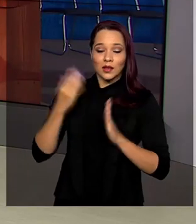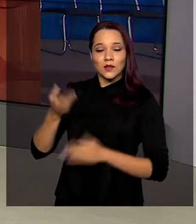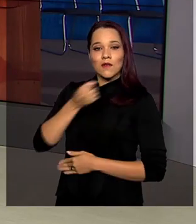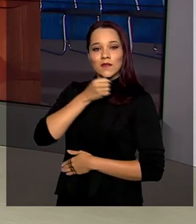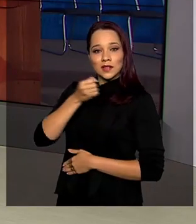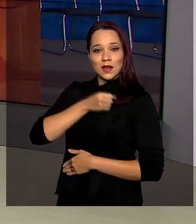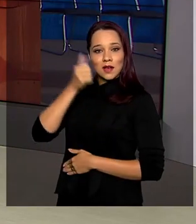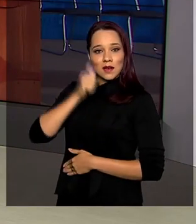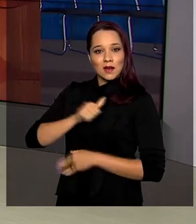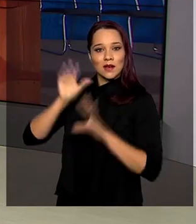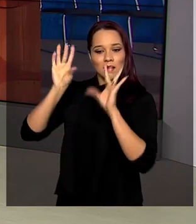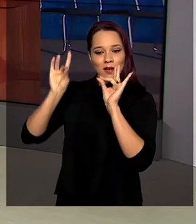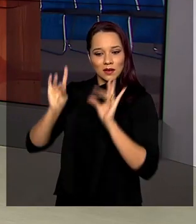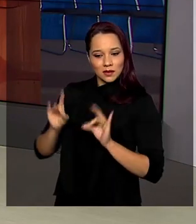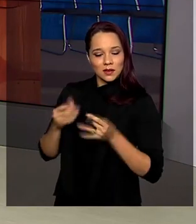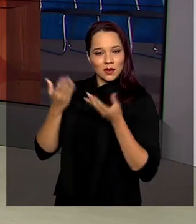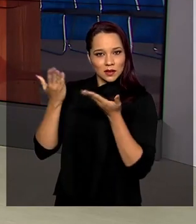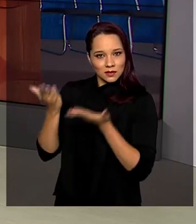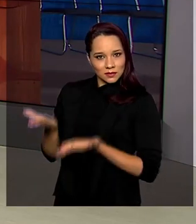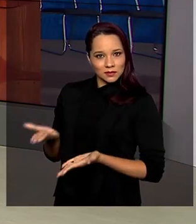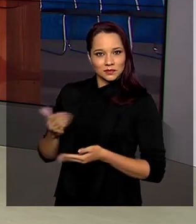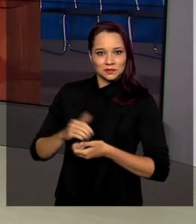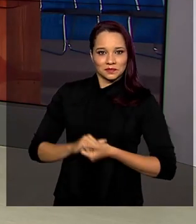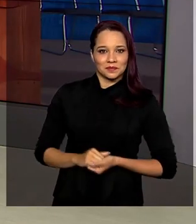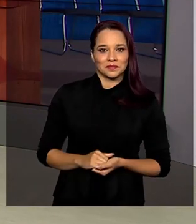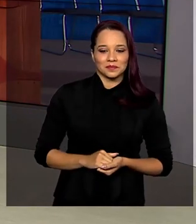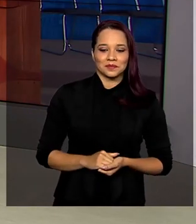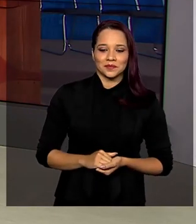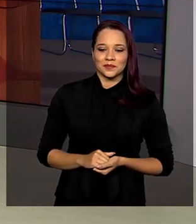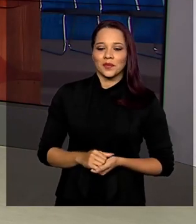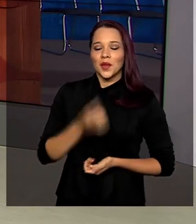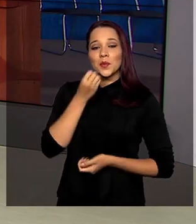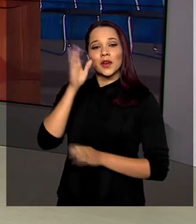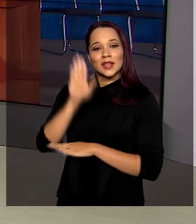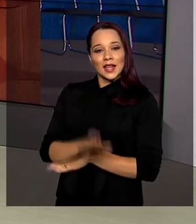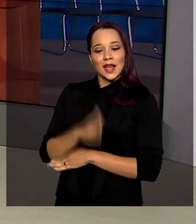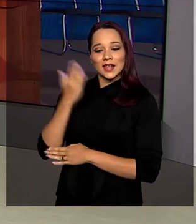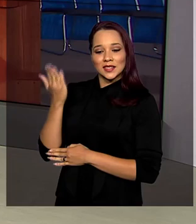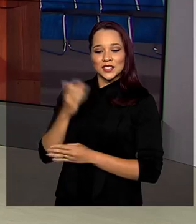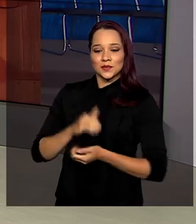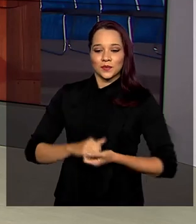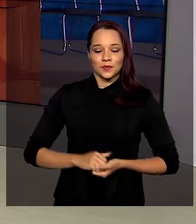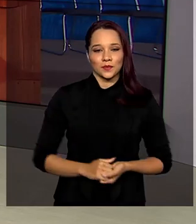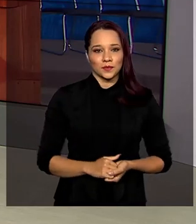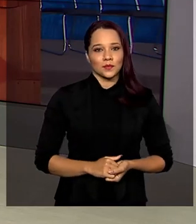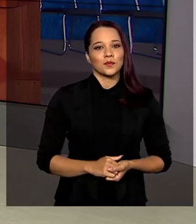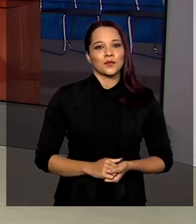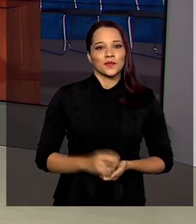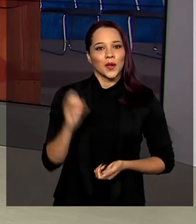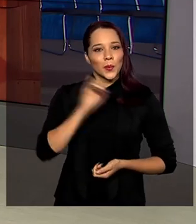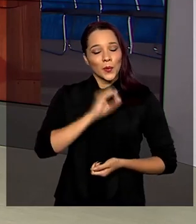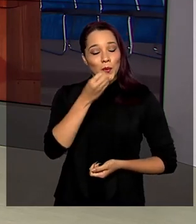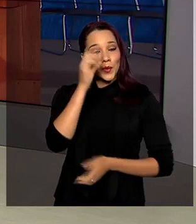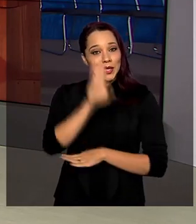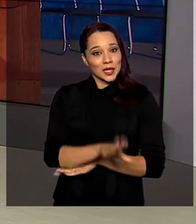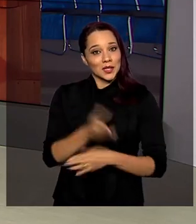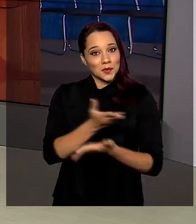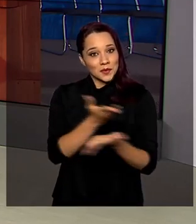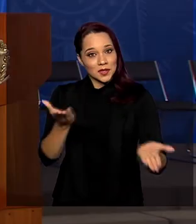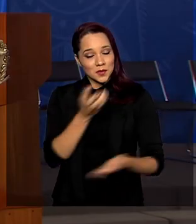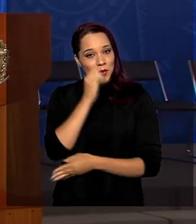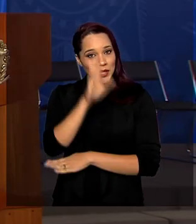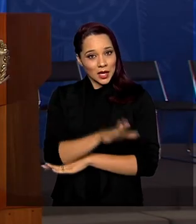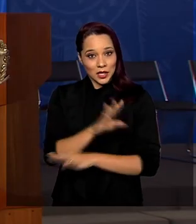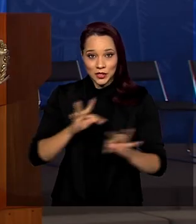conversar com a repórter Daniele Popov, que tem as informações. Boa tarde, Daniele. Oi, Lilian. Boa tarde para você. Boa tarde a